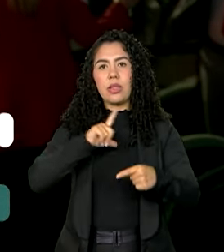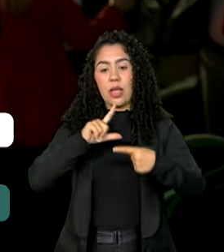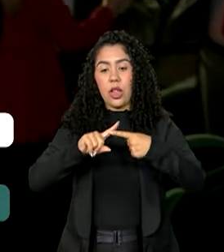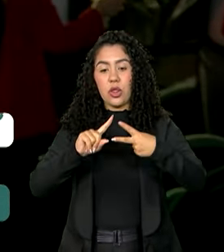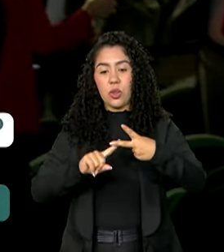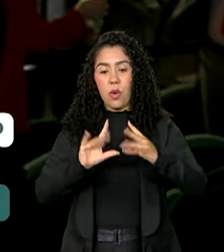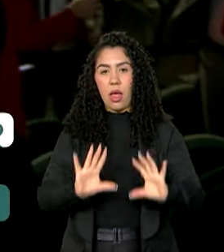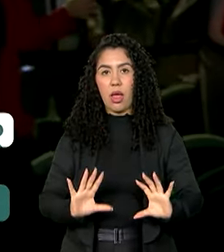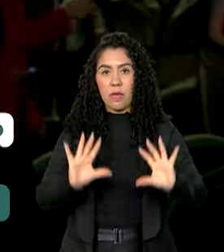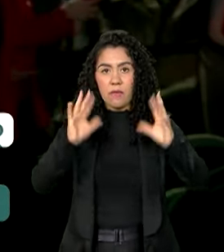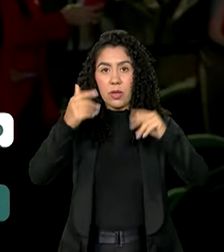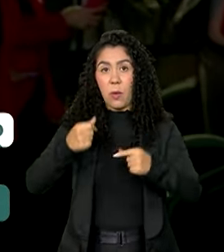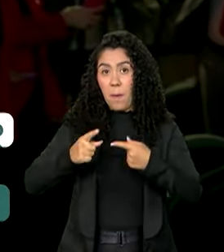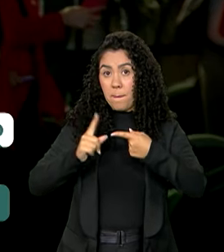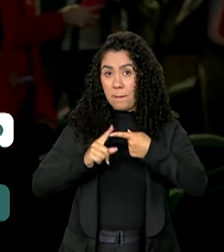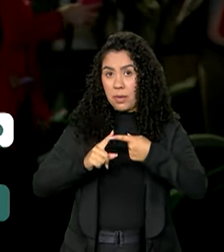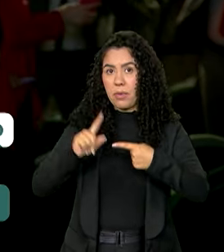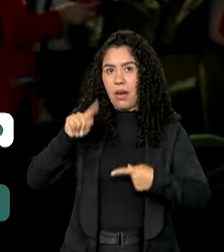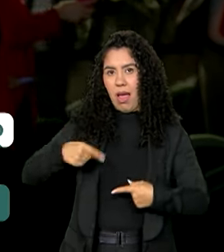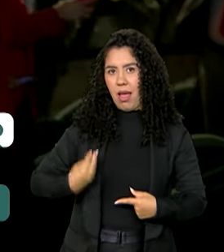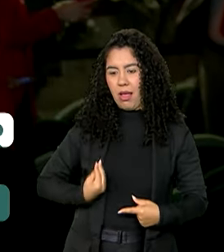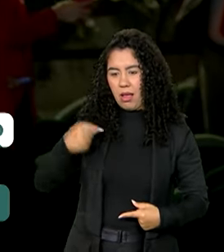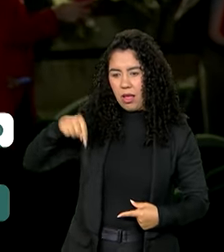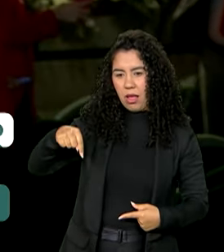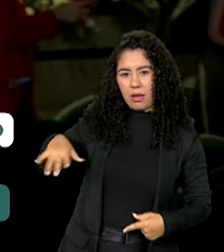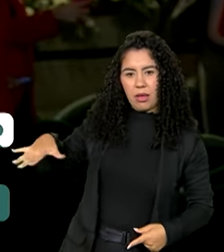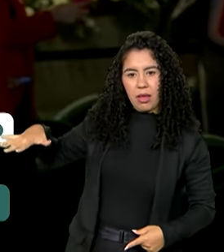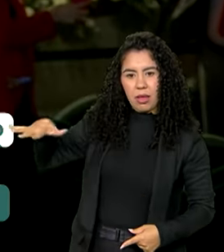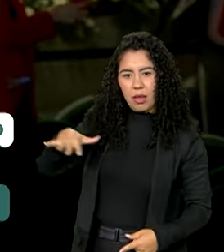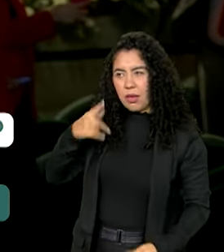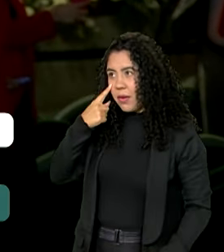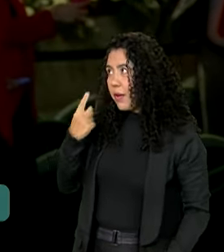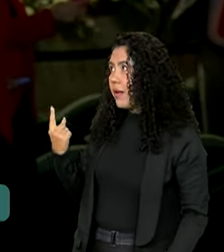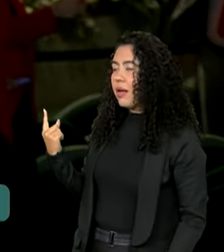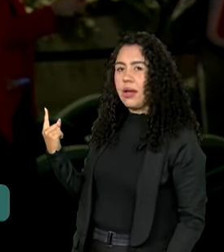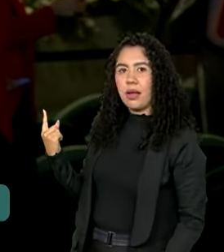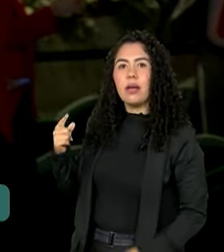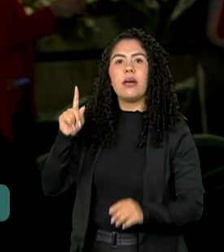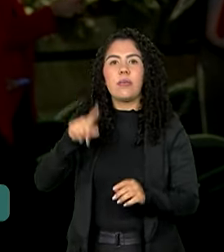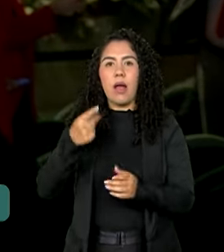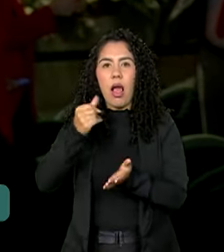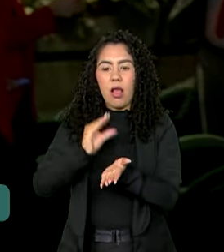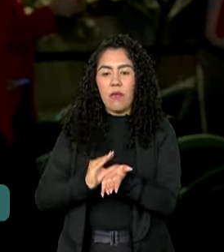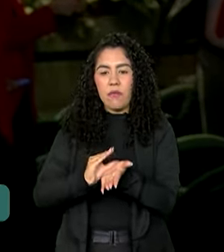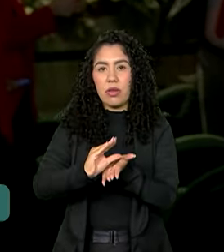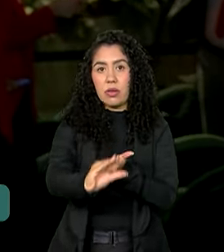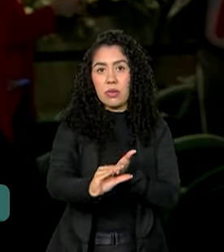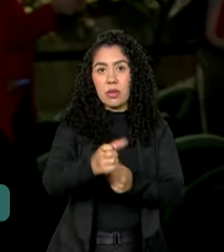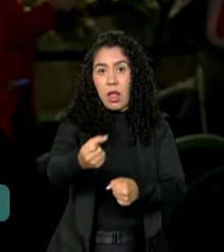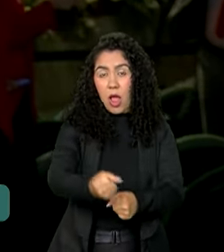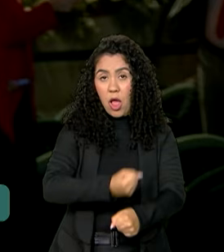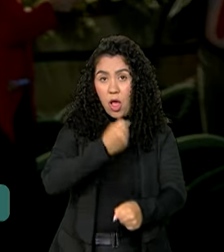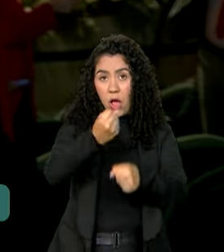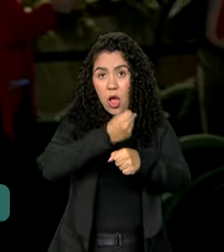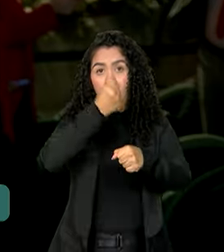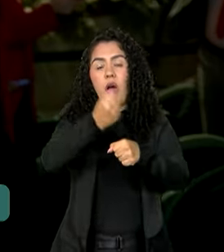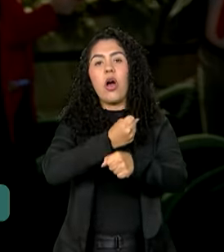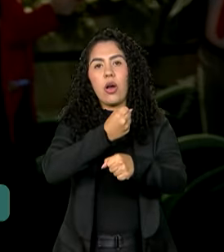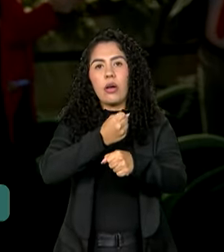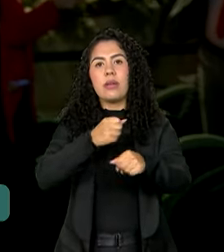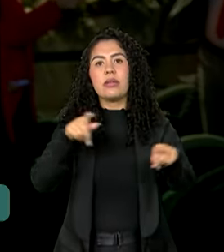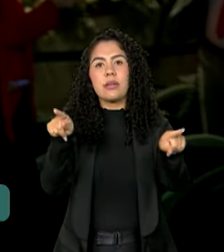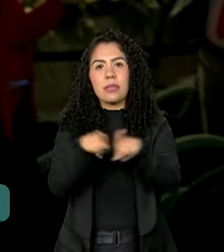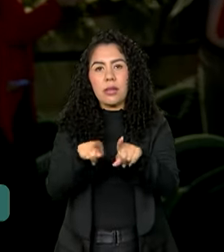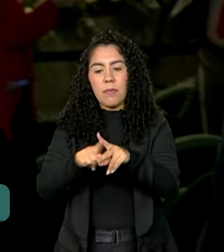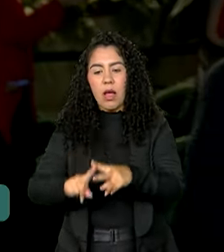nós estamos. Ele participa do anúncio de investimentos para a execução de obras e intervenções nas